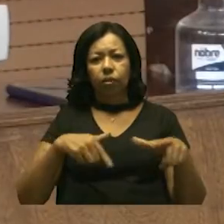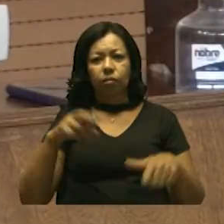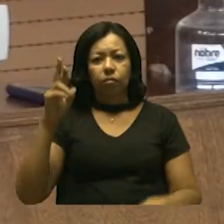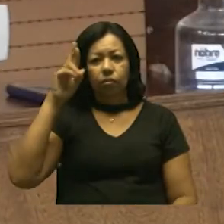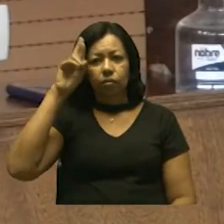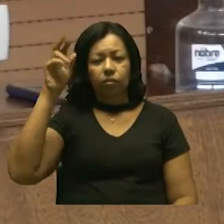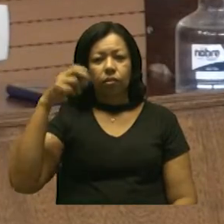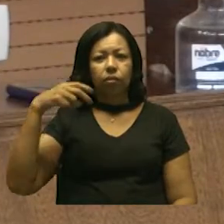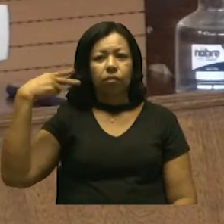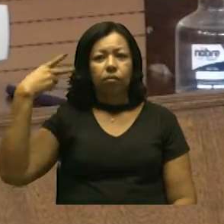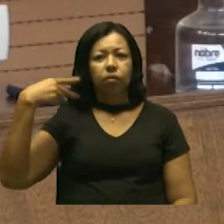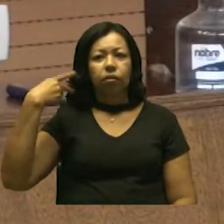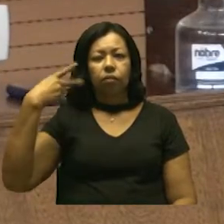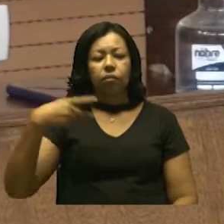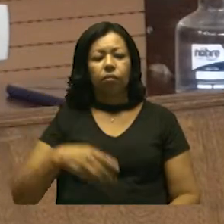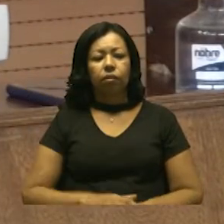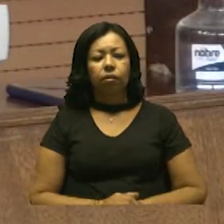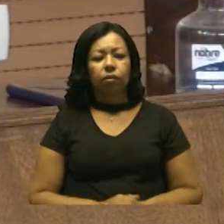senhores vereadores.